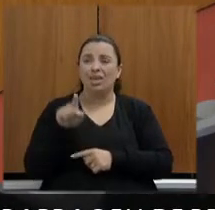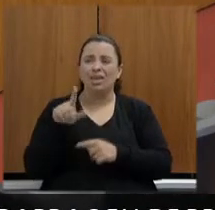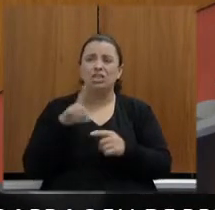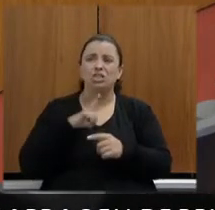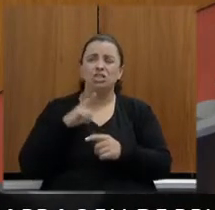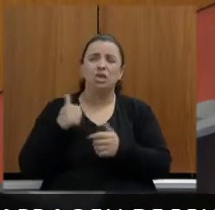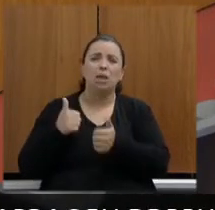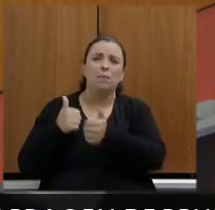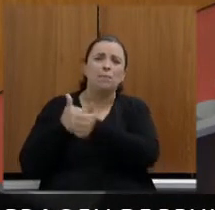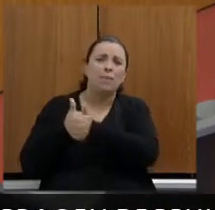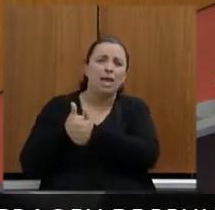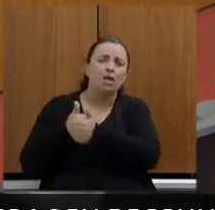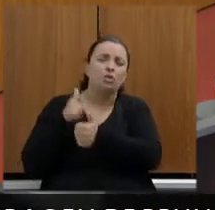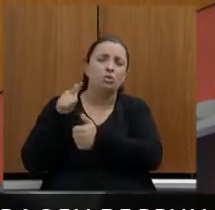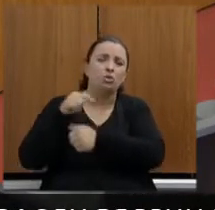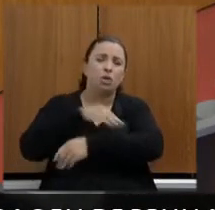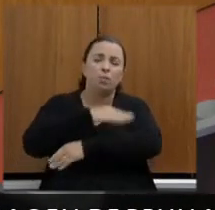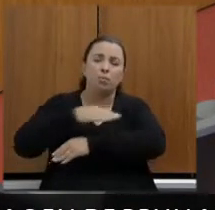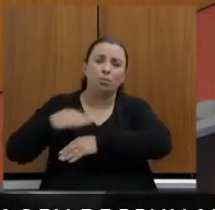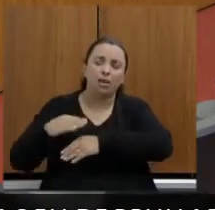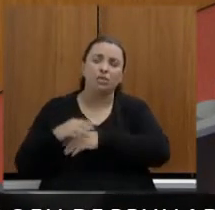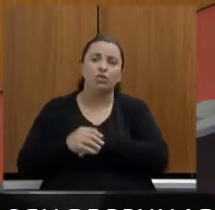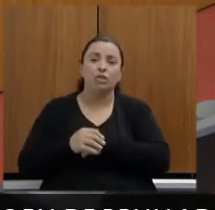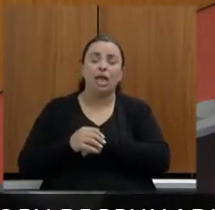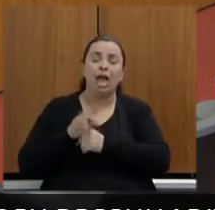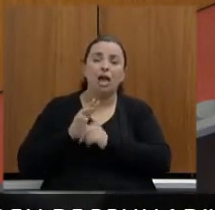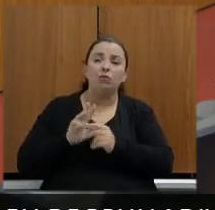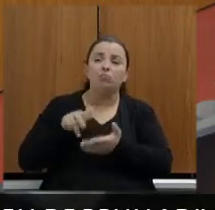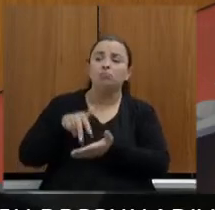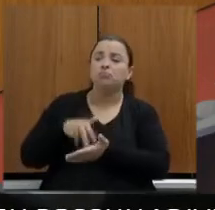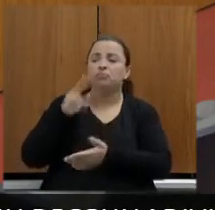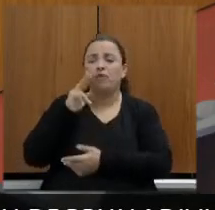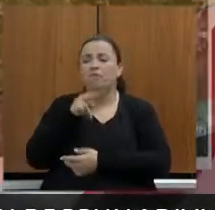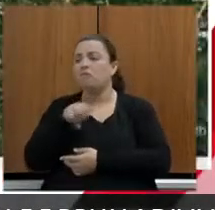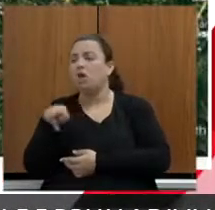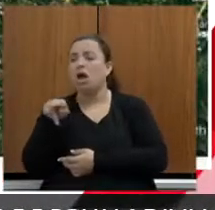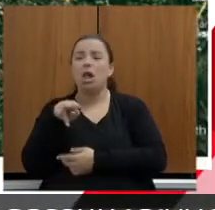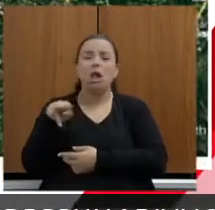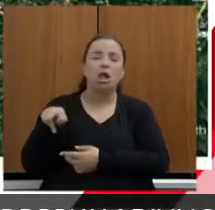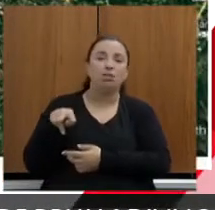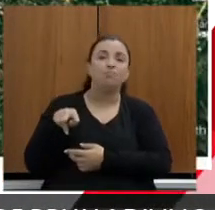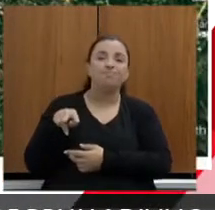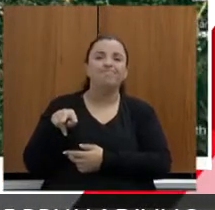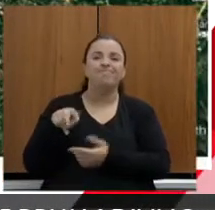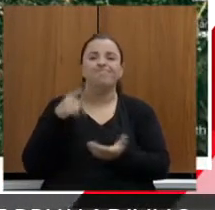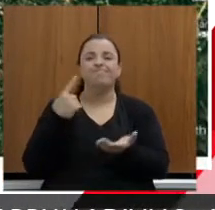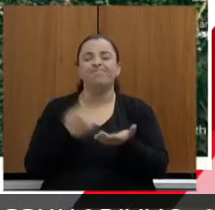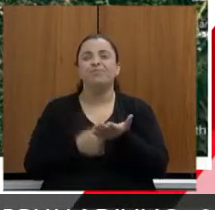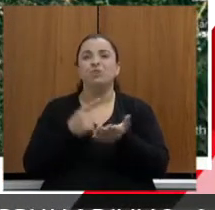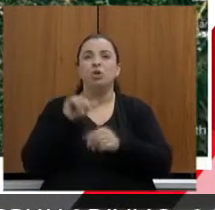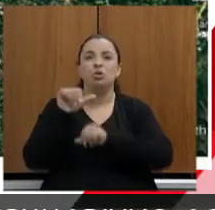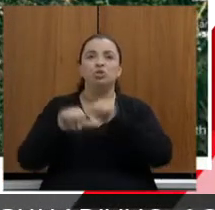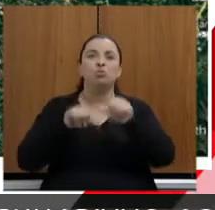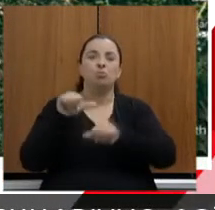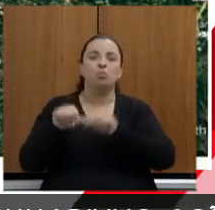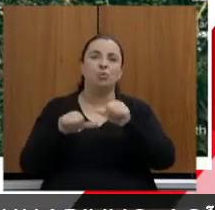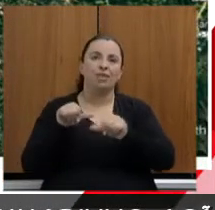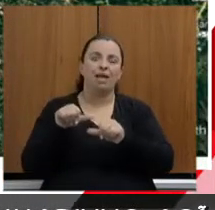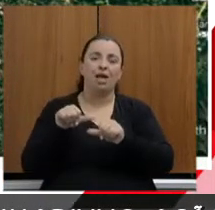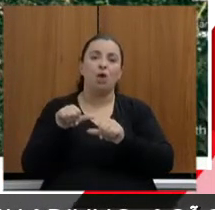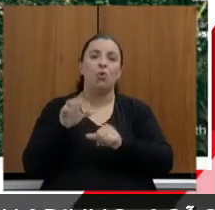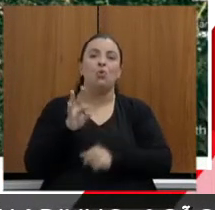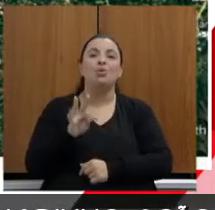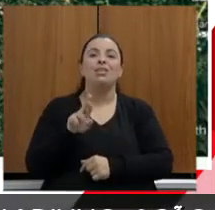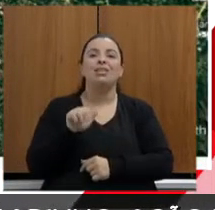secretária Marília, do meio ambiente, nós concordamos em alterar o traçado. E, senhores, alterar o traçado não é fazer um desenho no mapa,